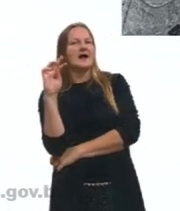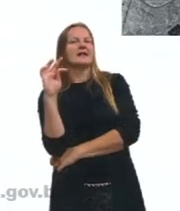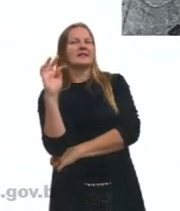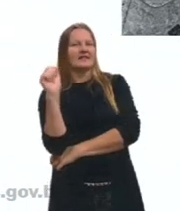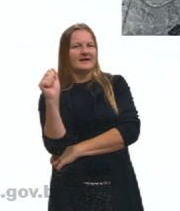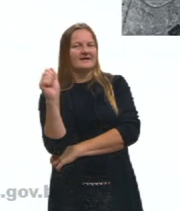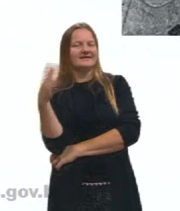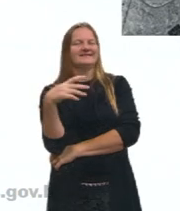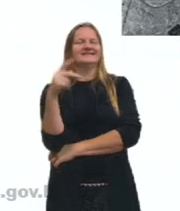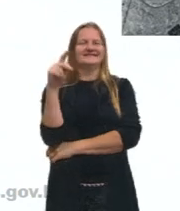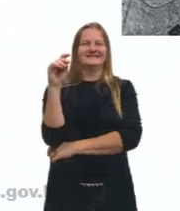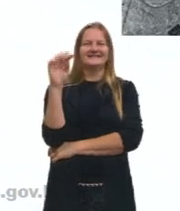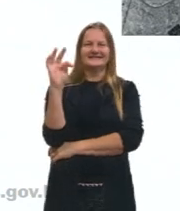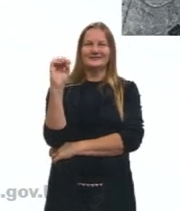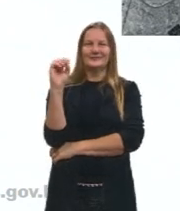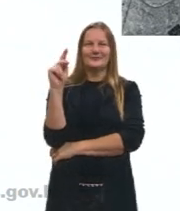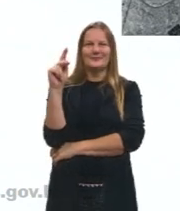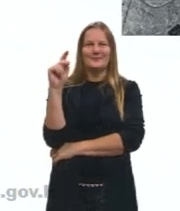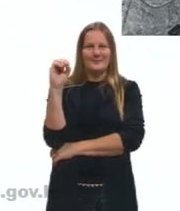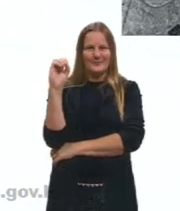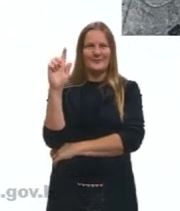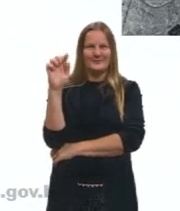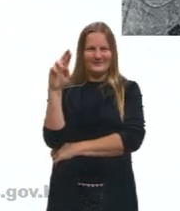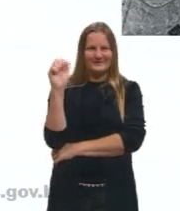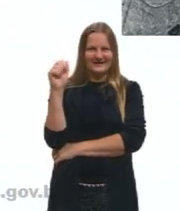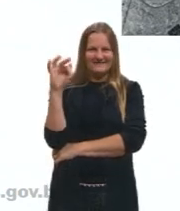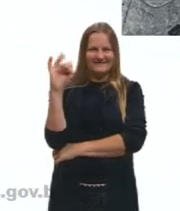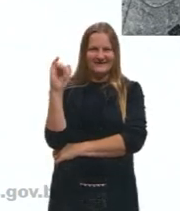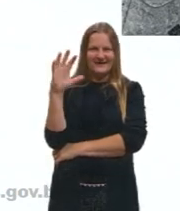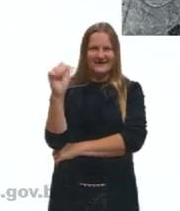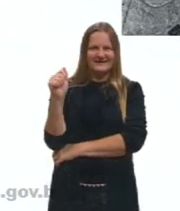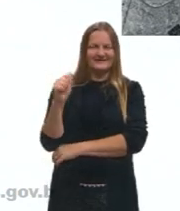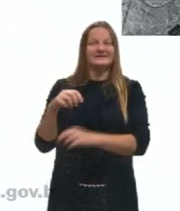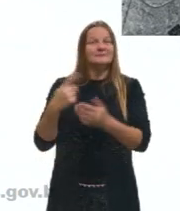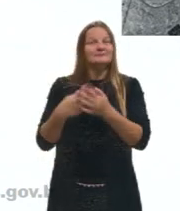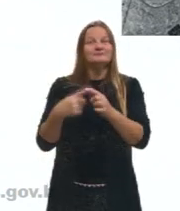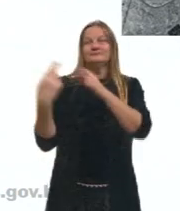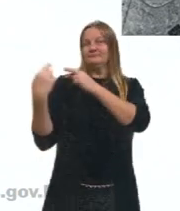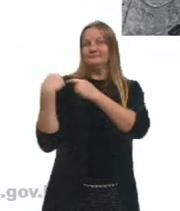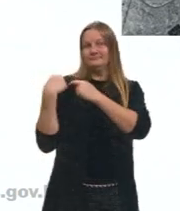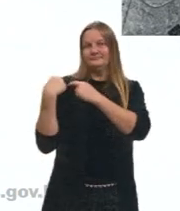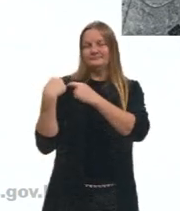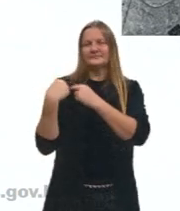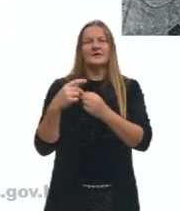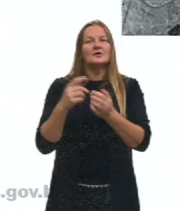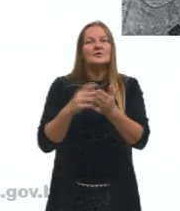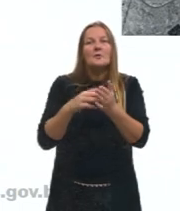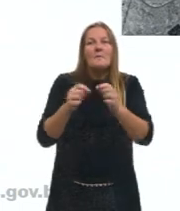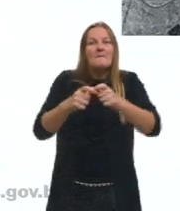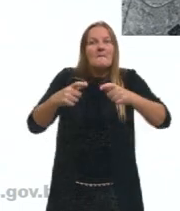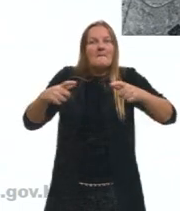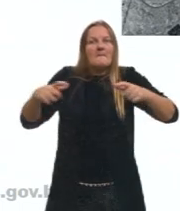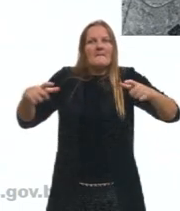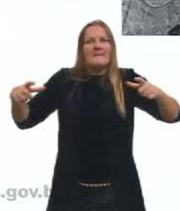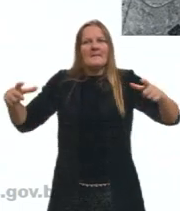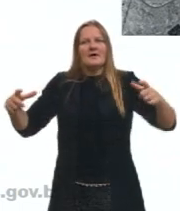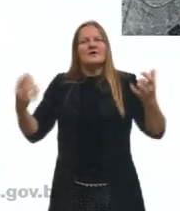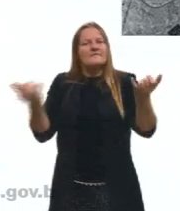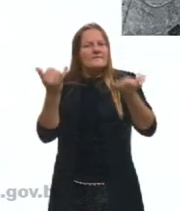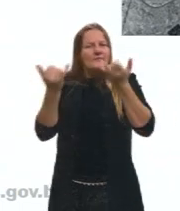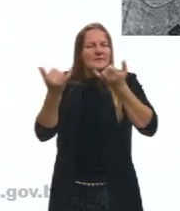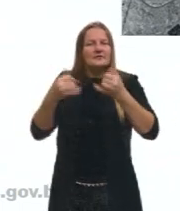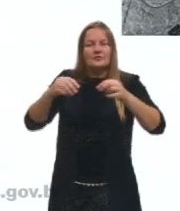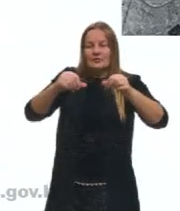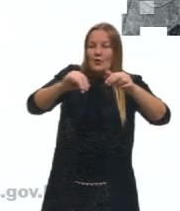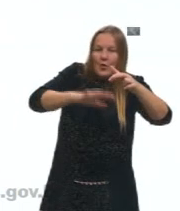aula, ela é responsável aí por nós termos maior quantidade de informações